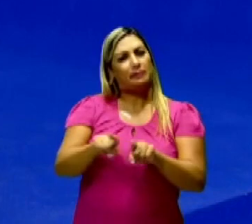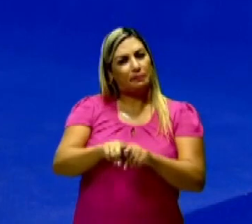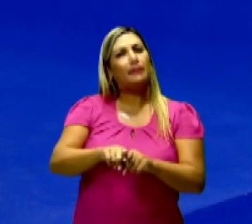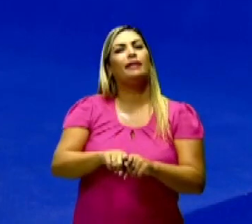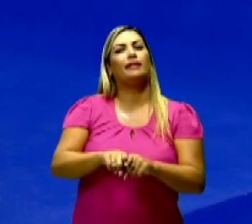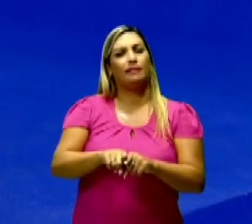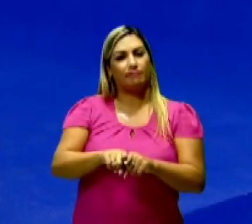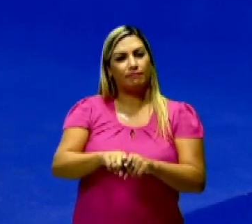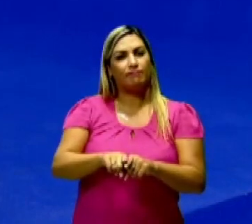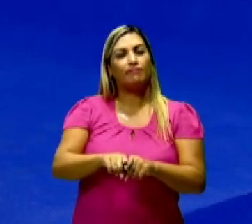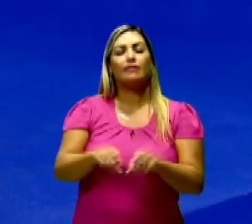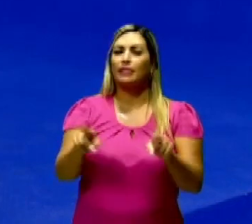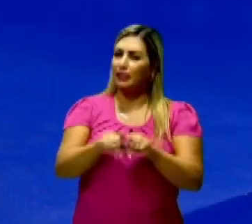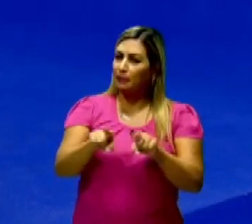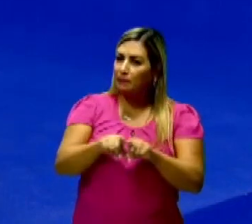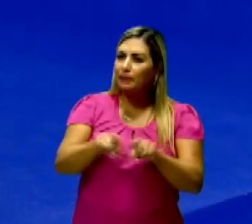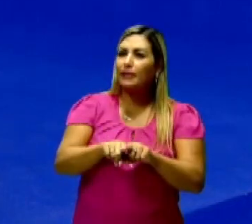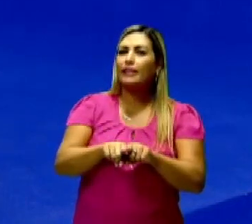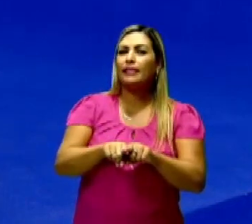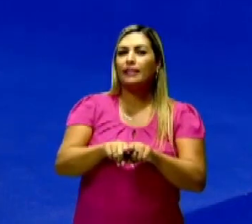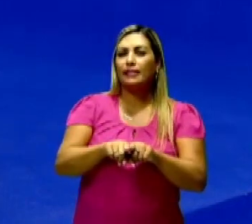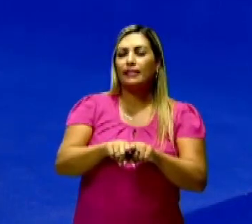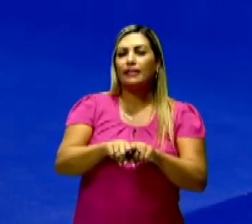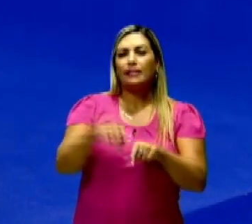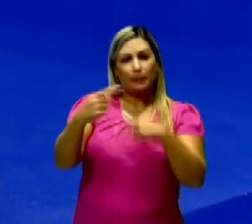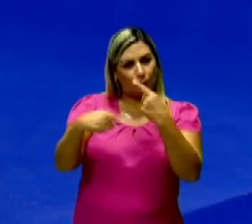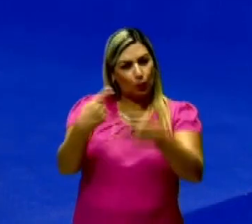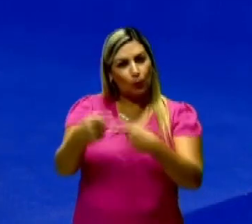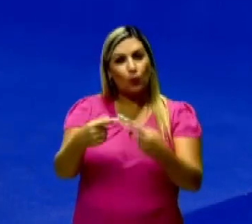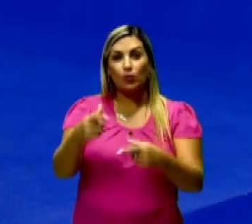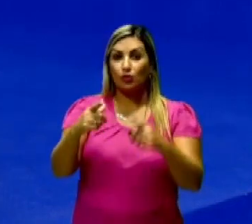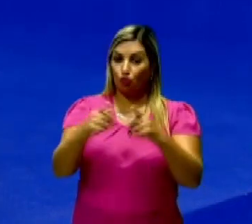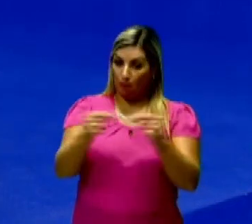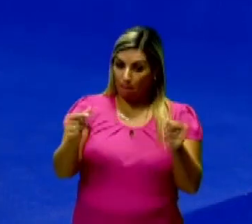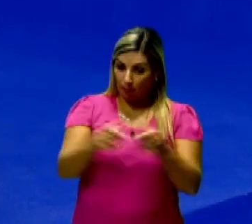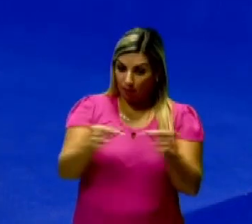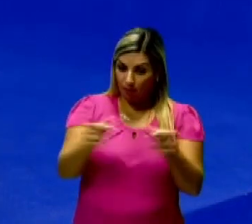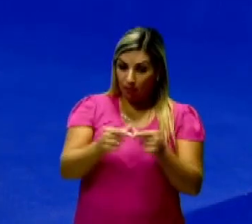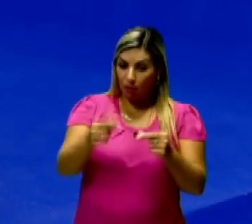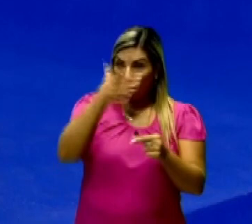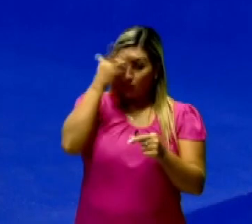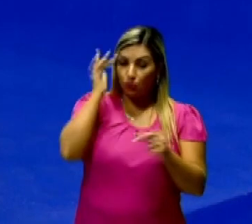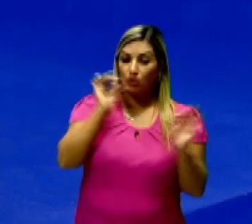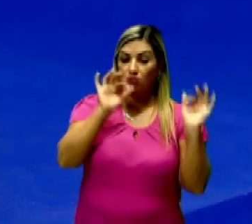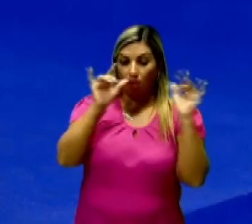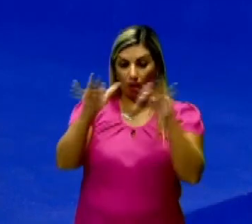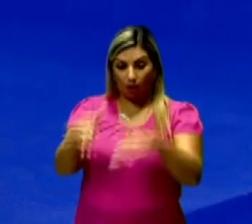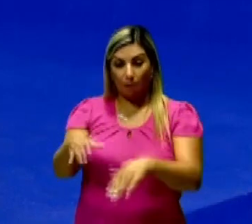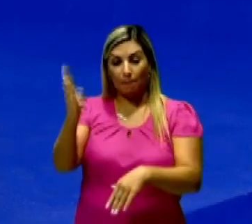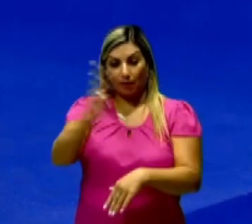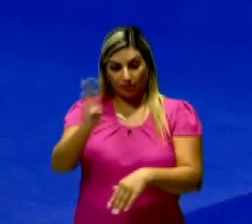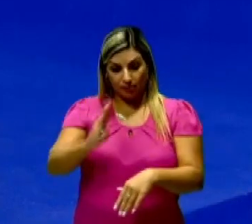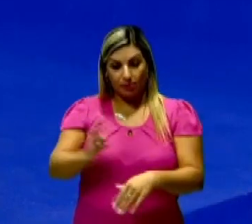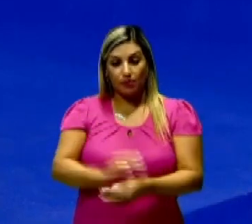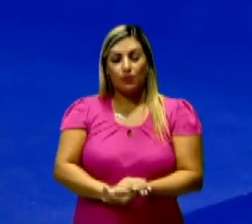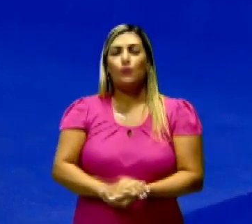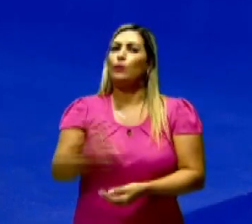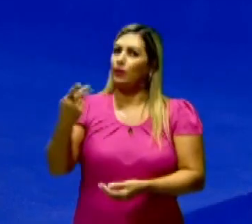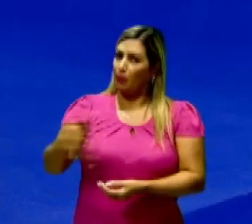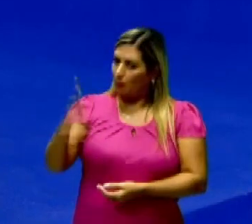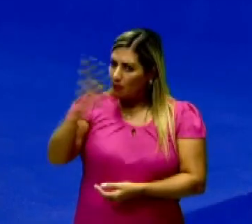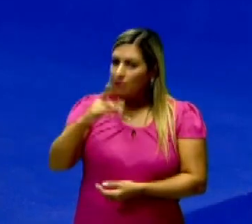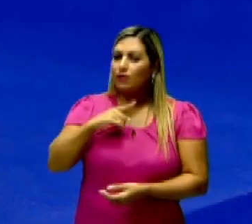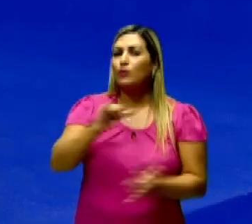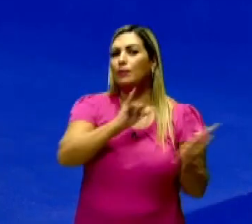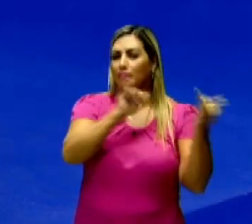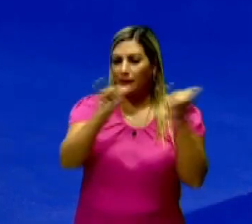situação, inclusive até um pouco depois, japoneses também vindo para cá. Então, o Brasil é um território